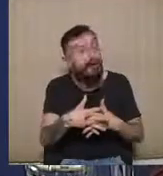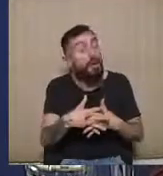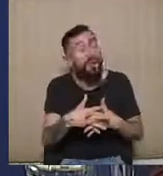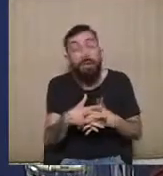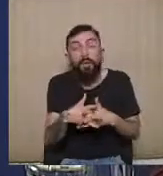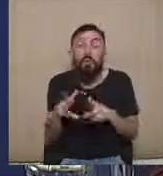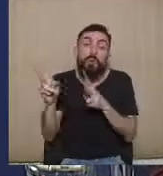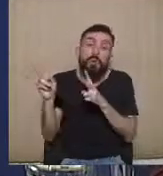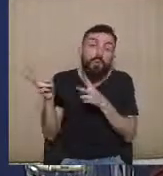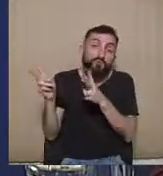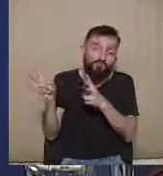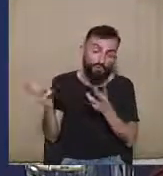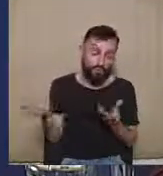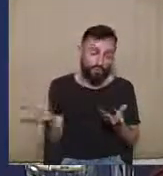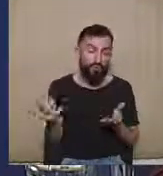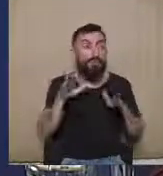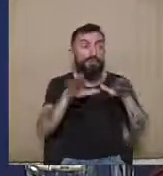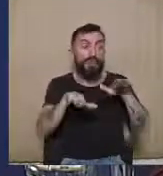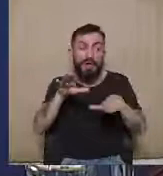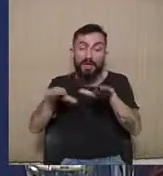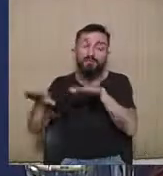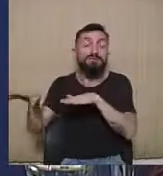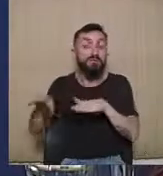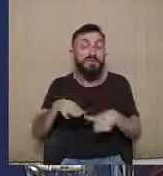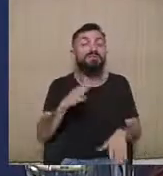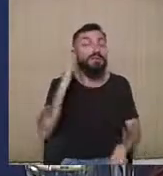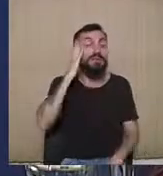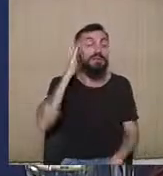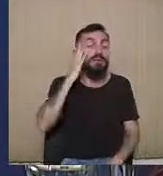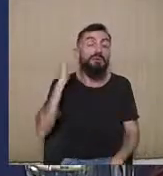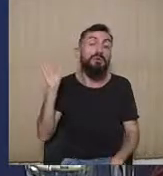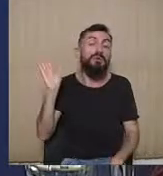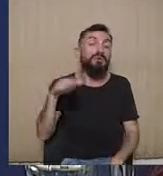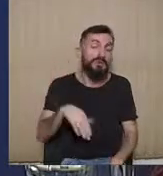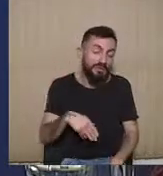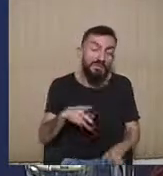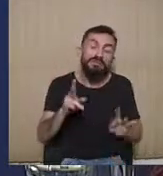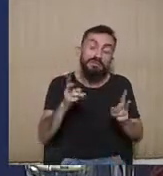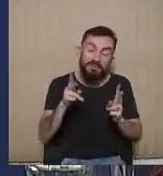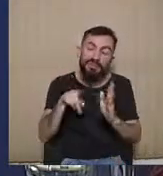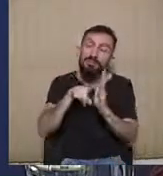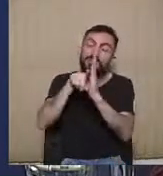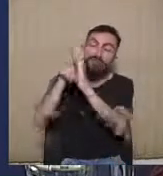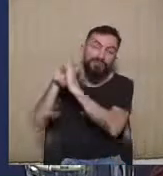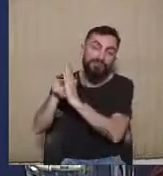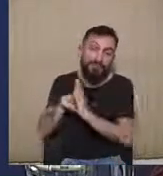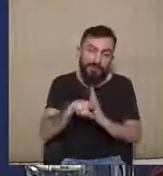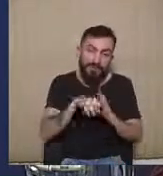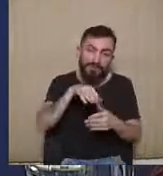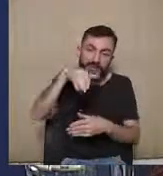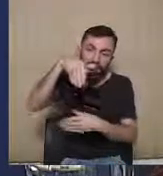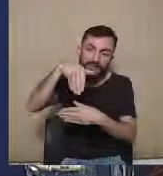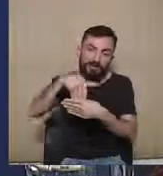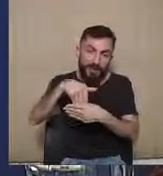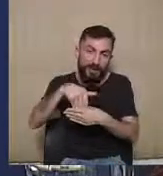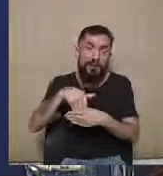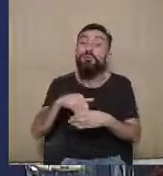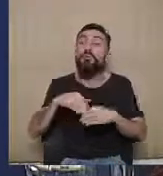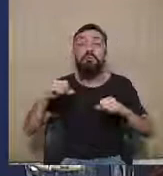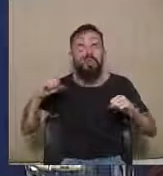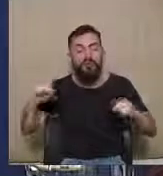alguns casos ela é condição de procedência, como é para uma ação de investigação judicial eleitoral, que o juízo é ou tudo ou nada,